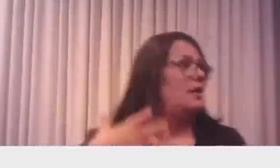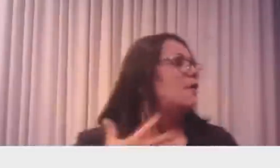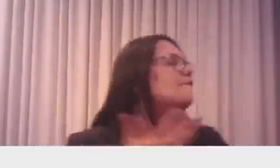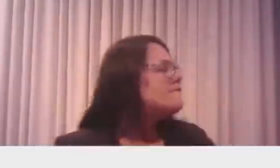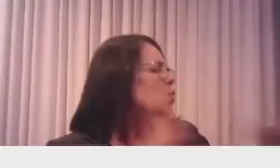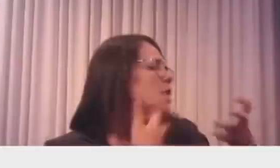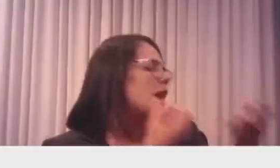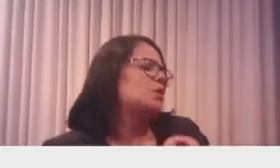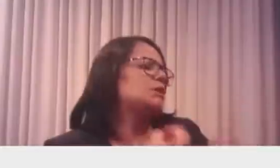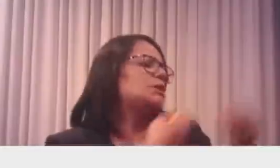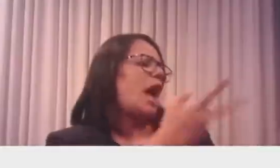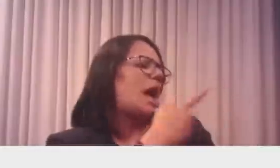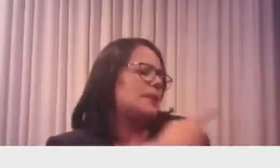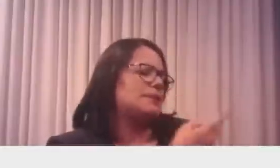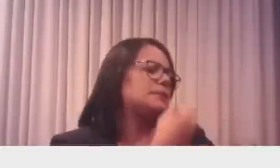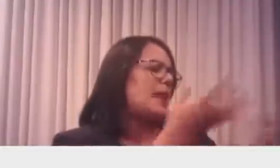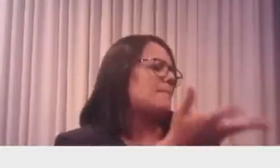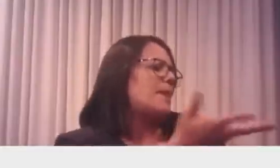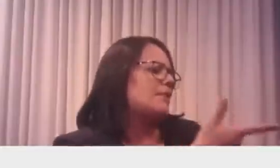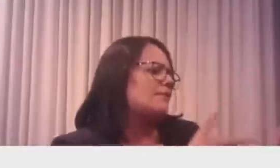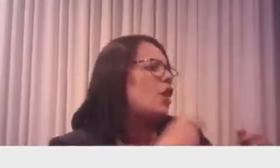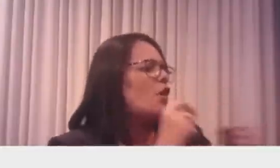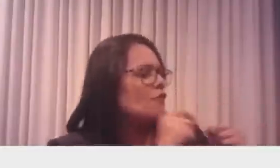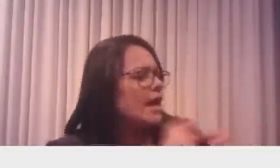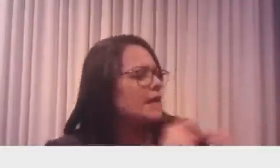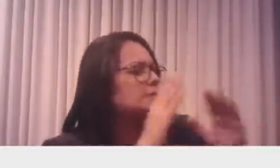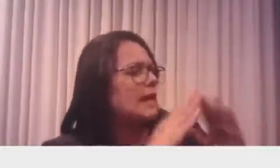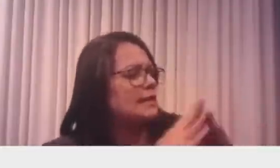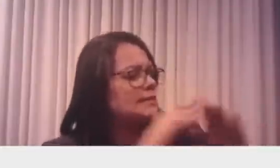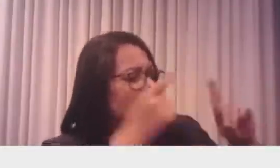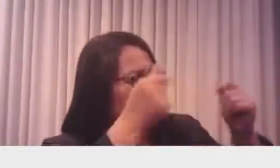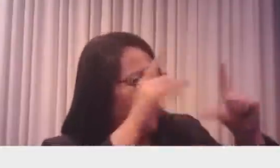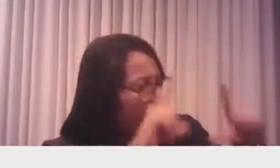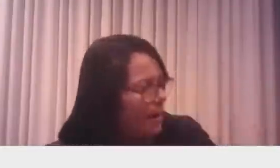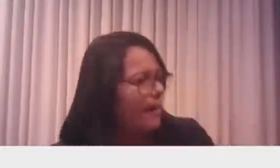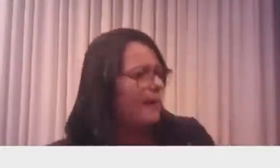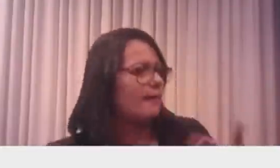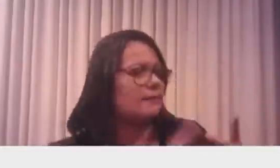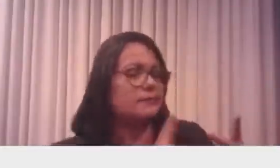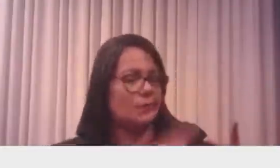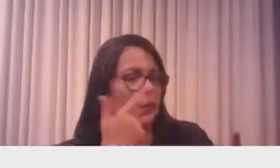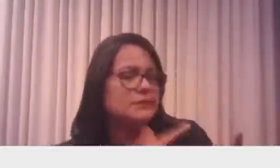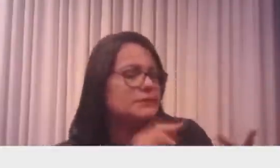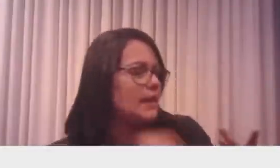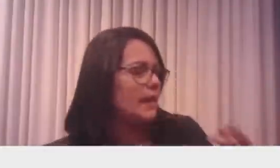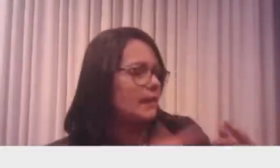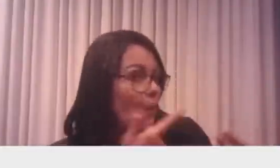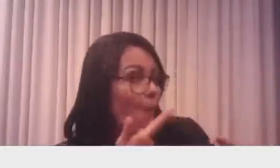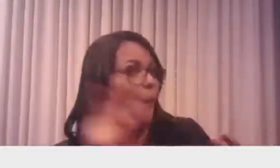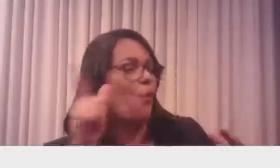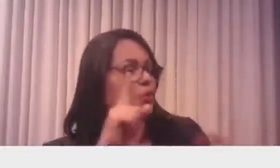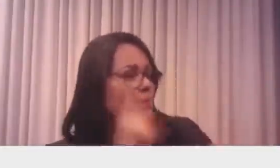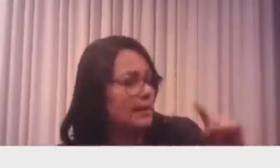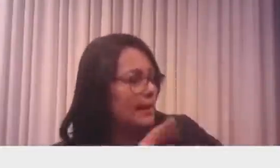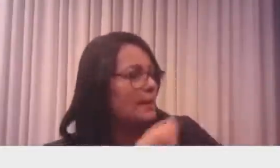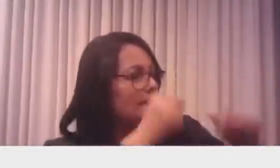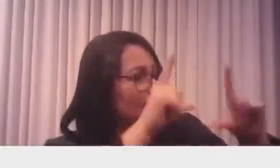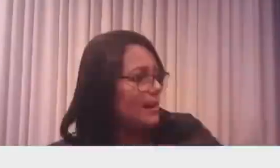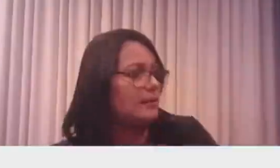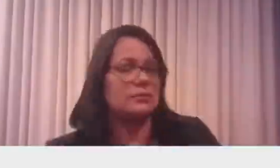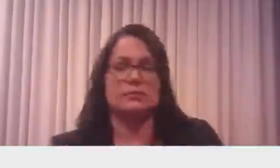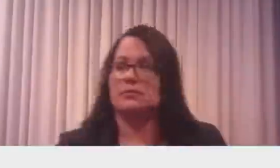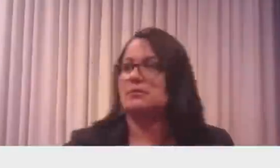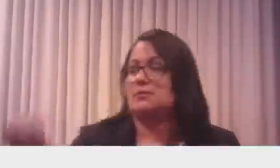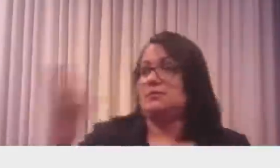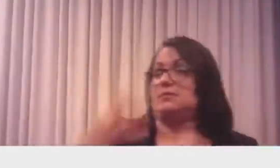existe. Eu faço uma casa mais barato, tá? Isso daqui é mais em conta, é não sei o que lá. E